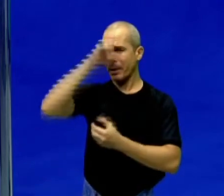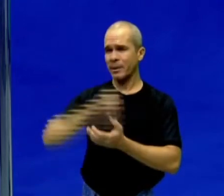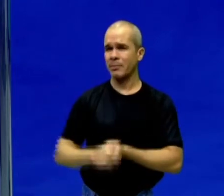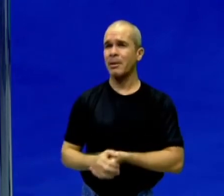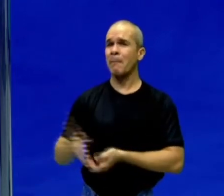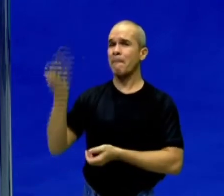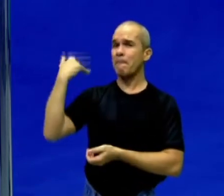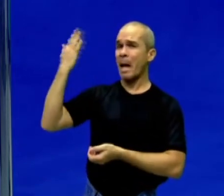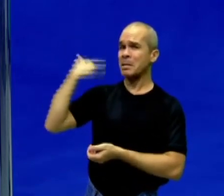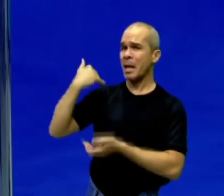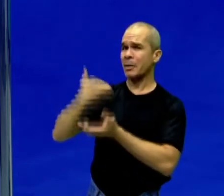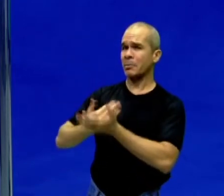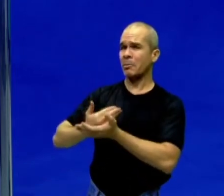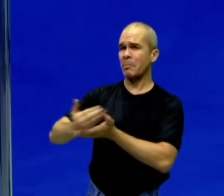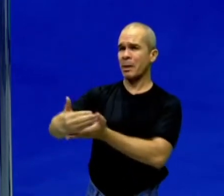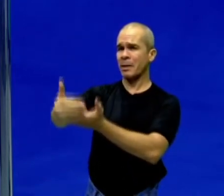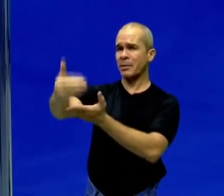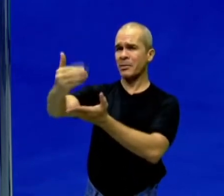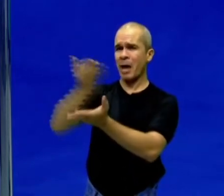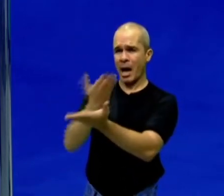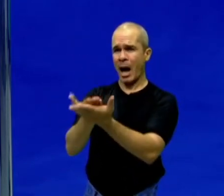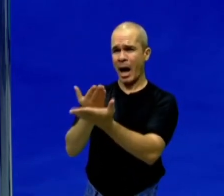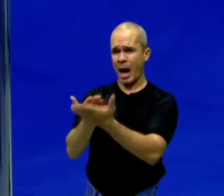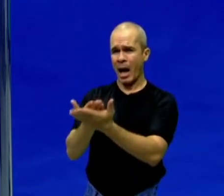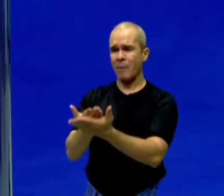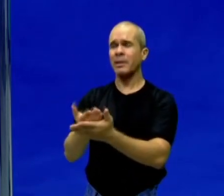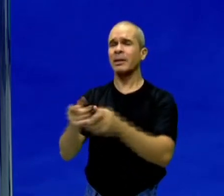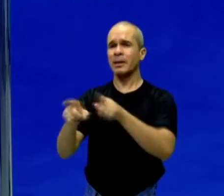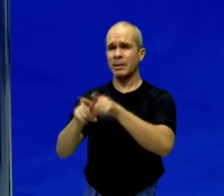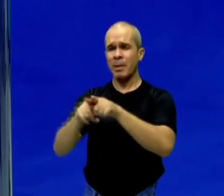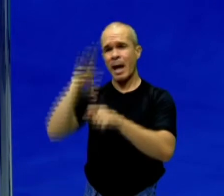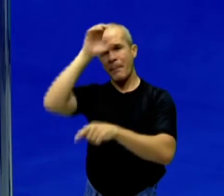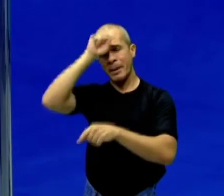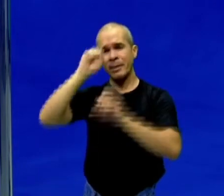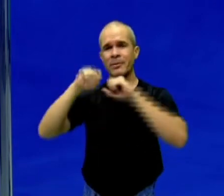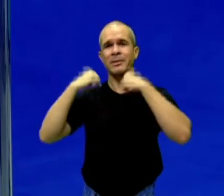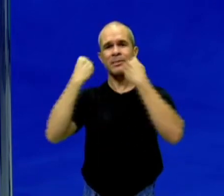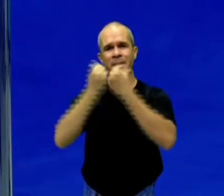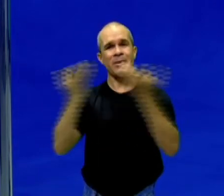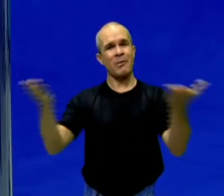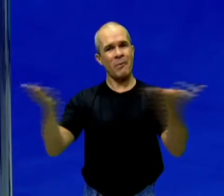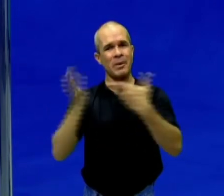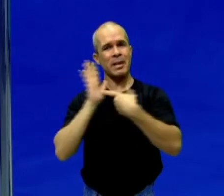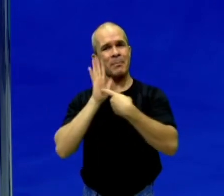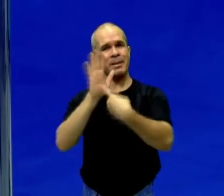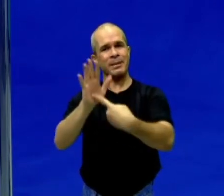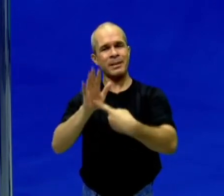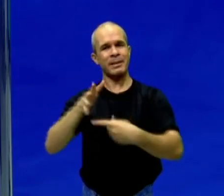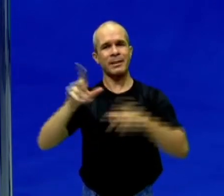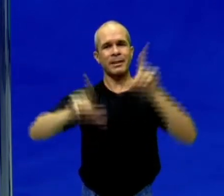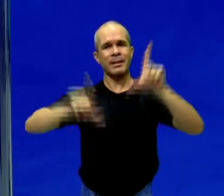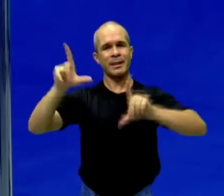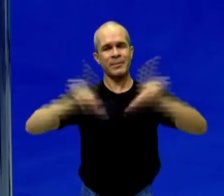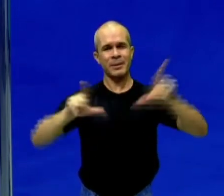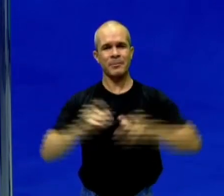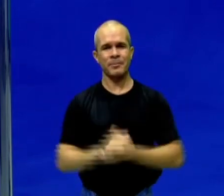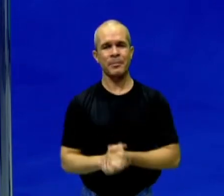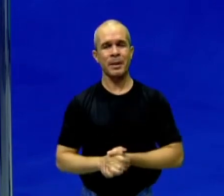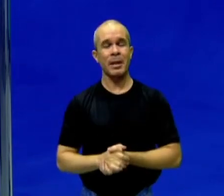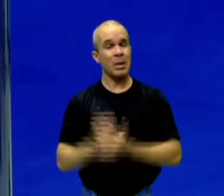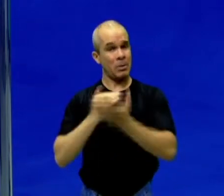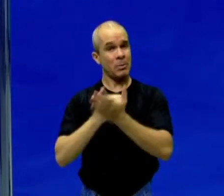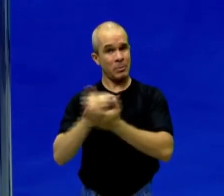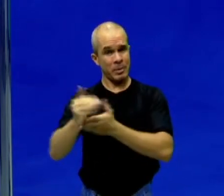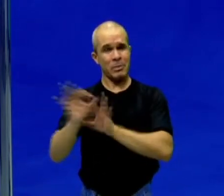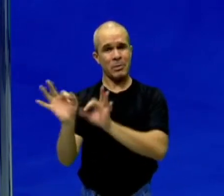primeiros seminários. Lá no passado, quando eu era estudante, né? Eu comecei a organizar os temas a